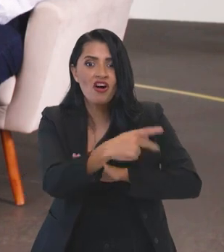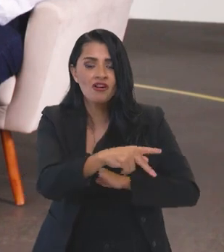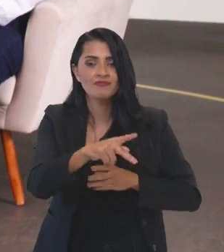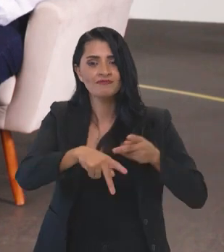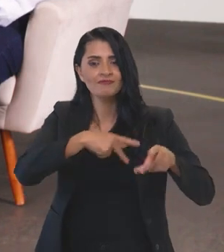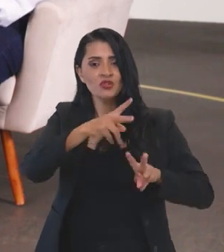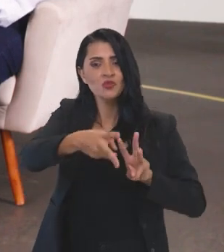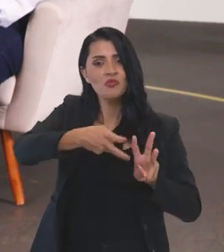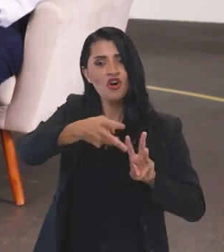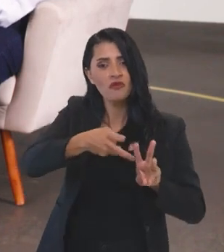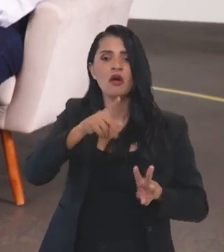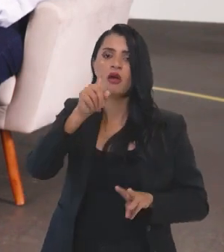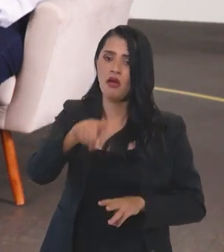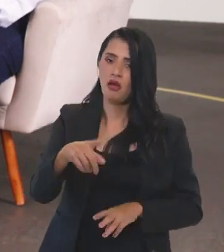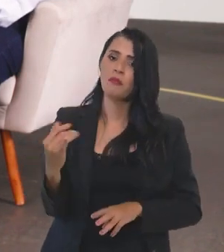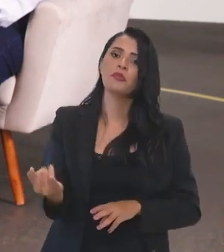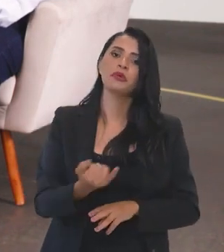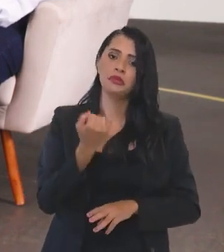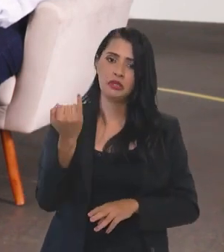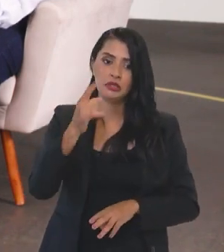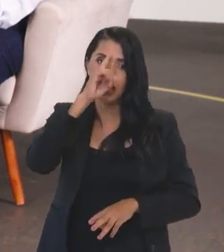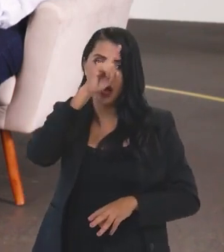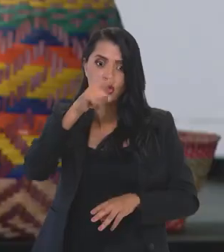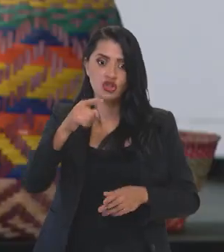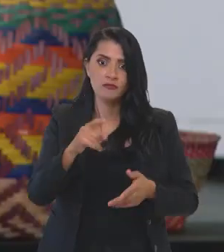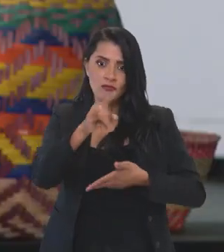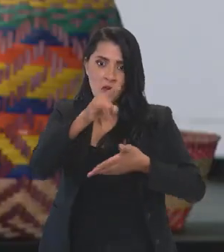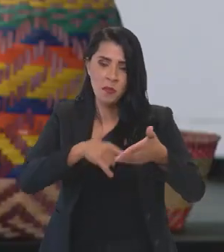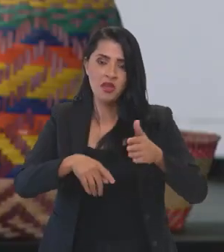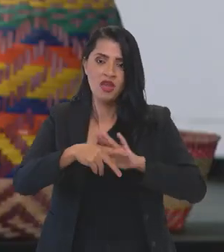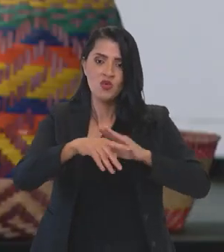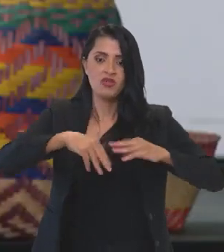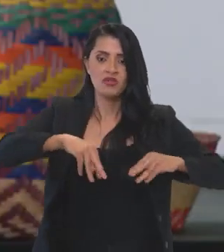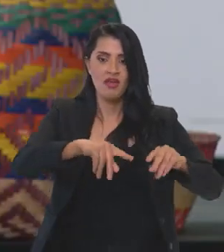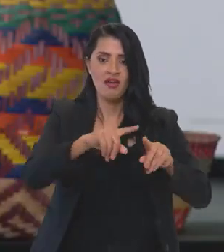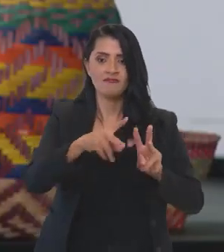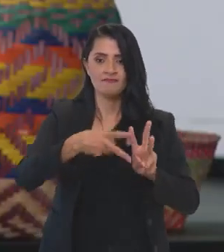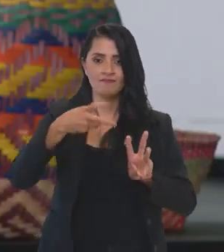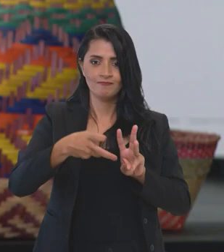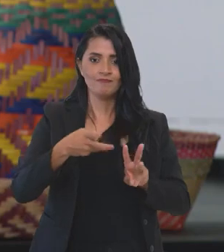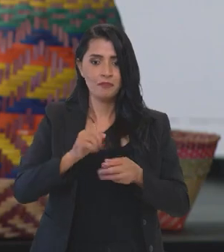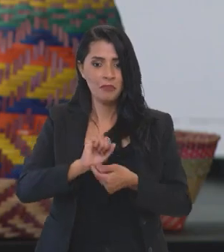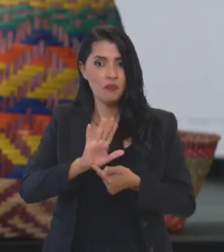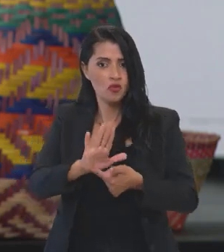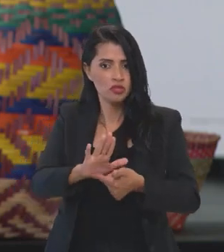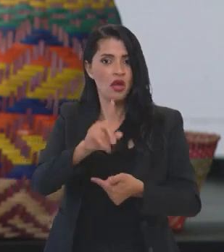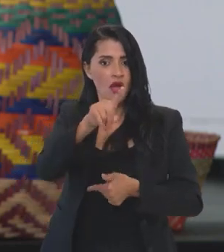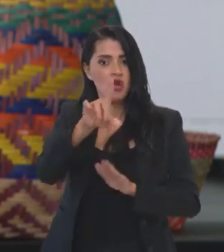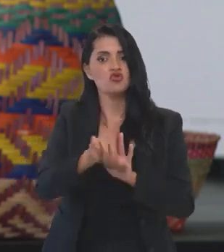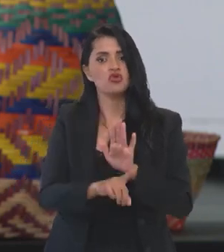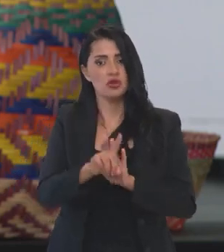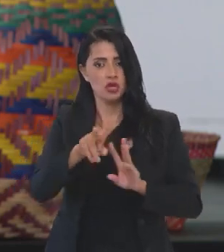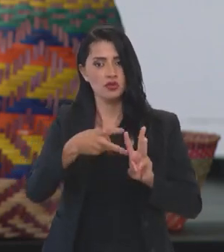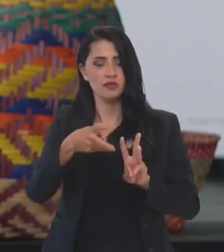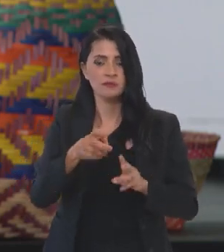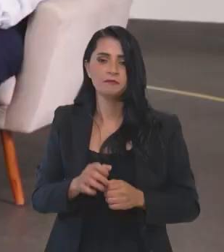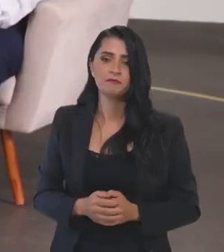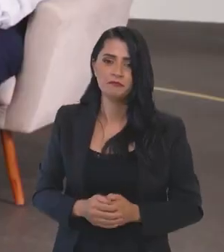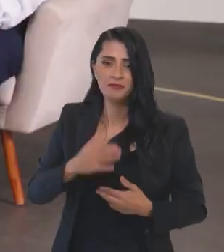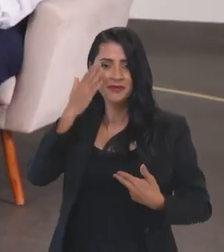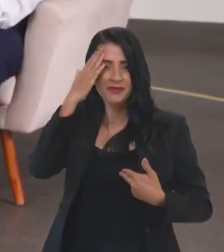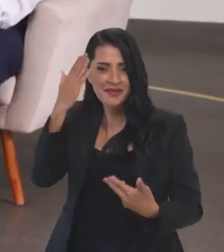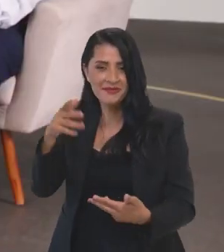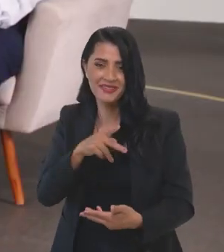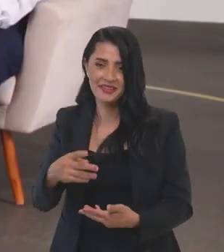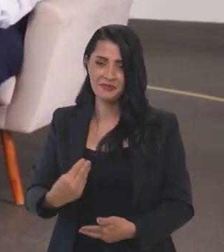importante a demarcação das terras indígenas, para estabelecer bem claro que ali se trata de um direito indígena.